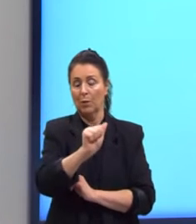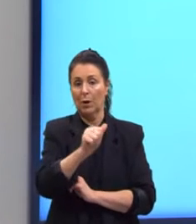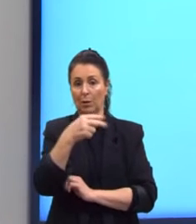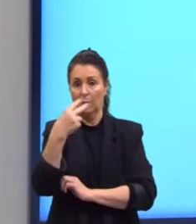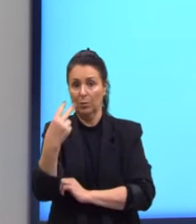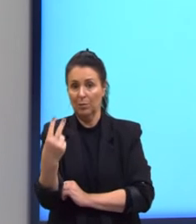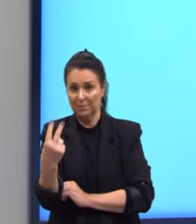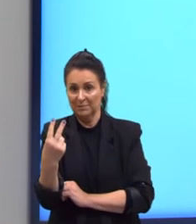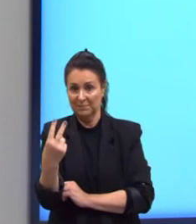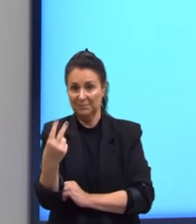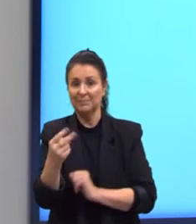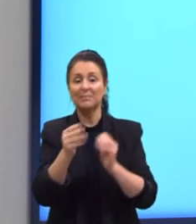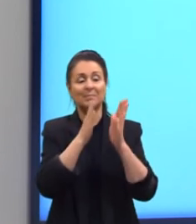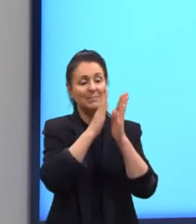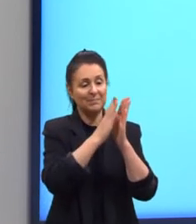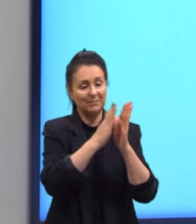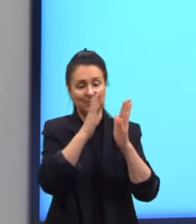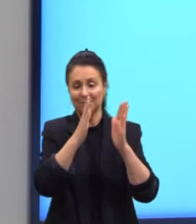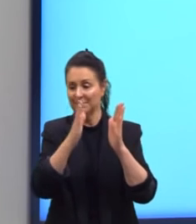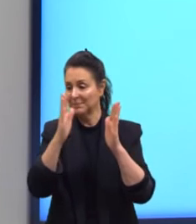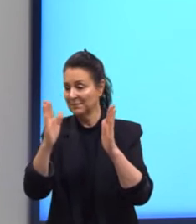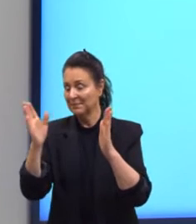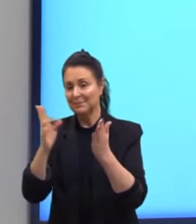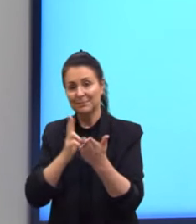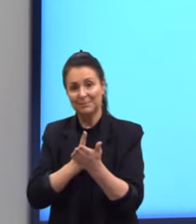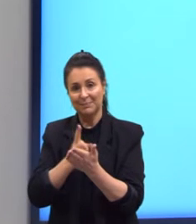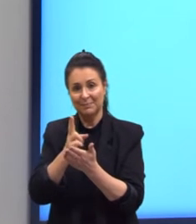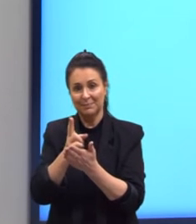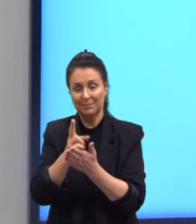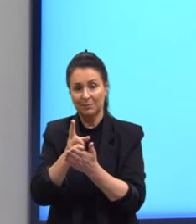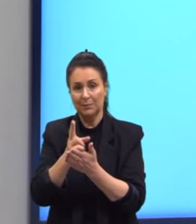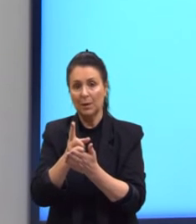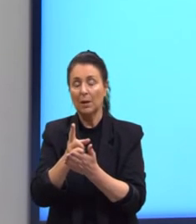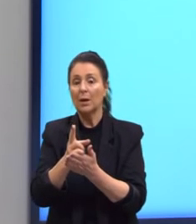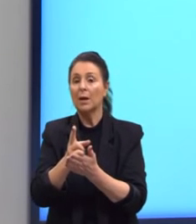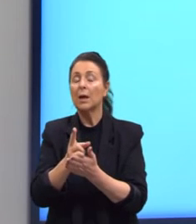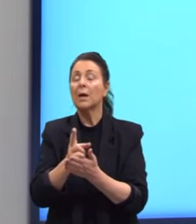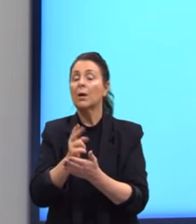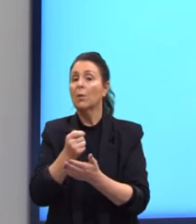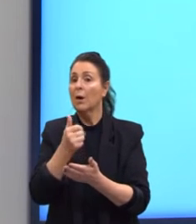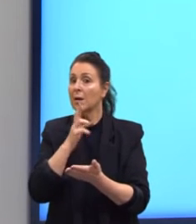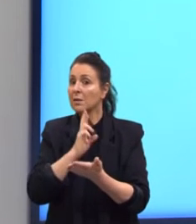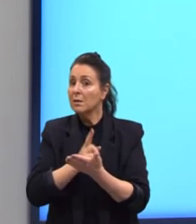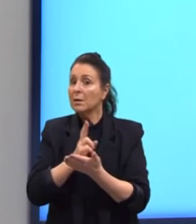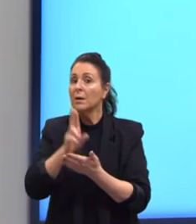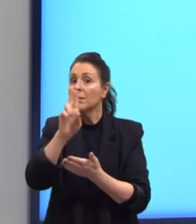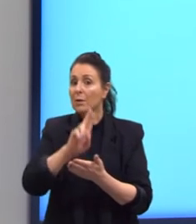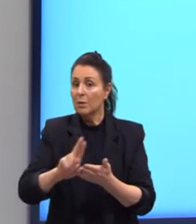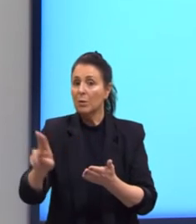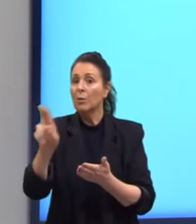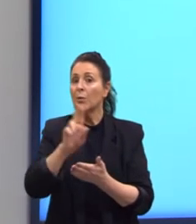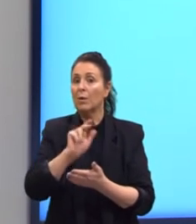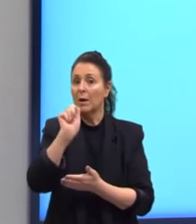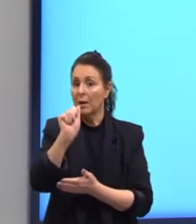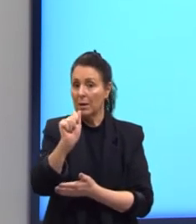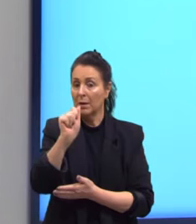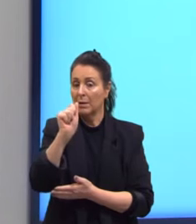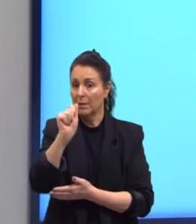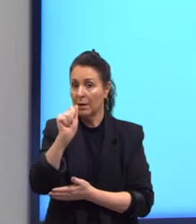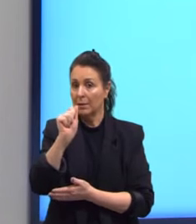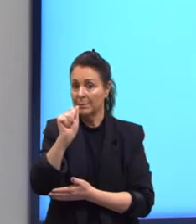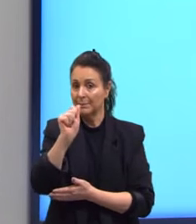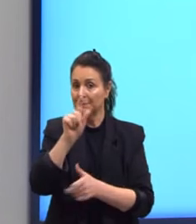e assim sucessivamente. É muito frequente a utilização do A para representar a